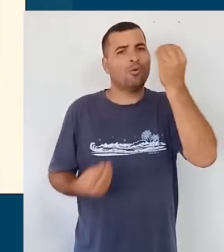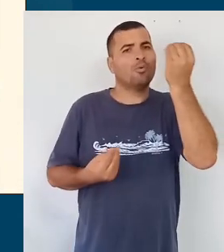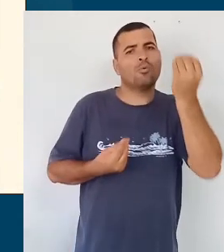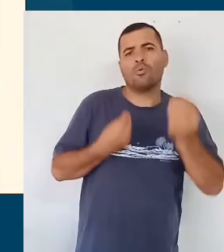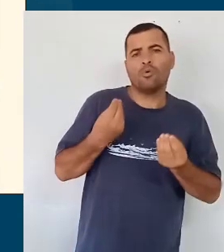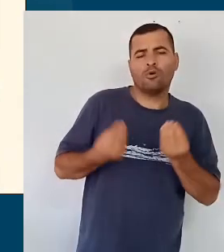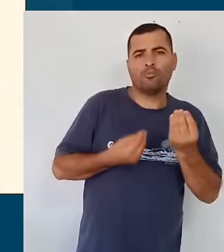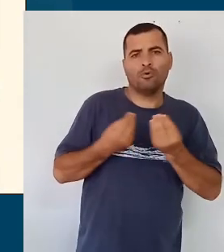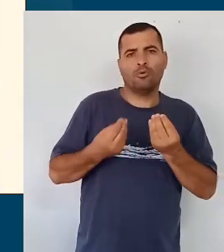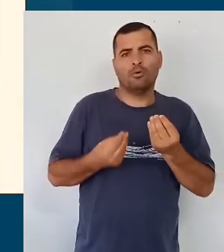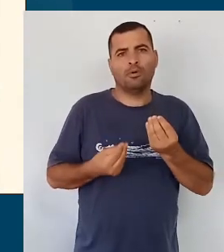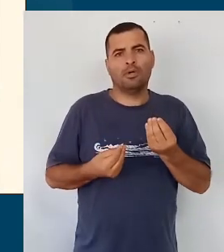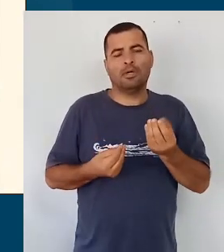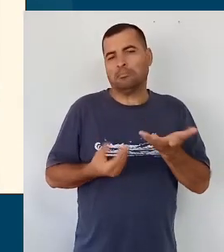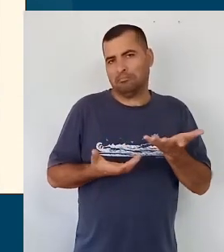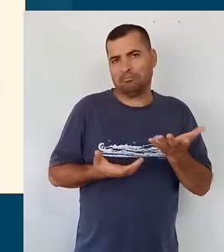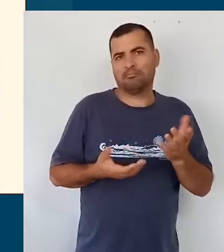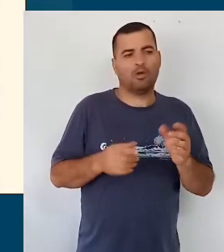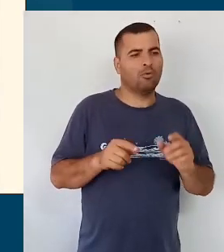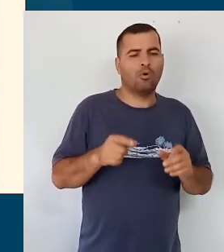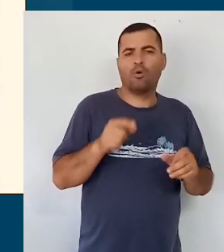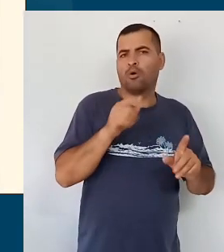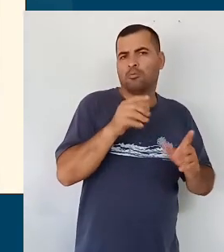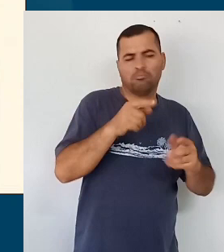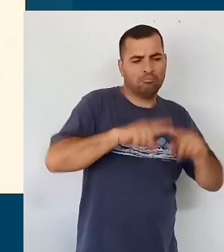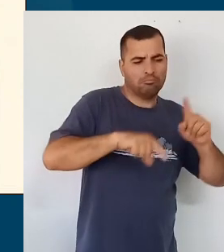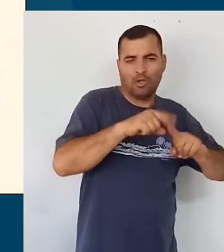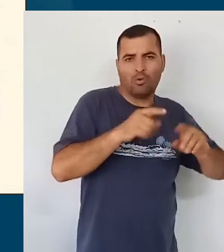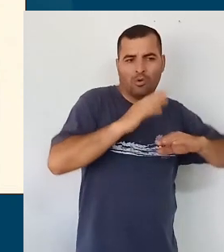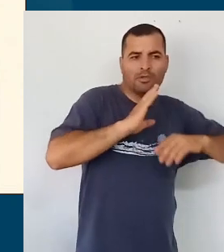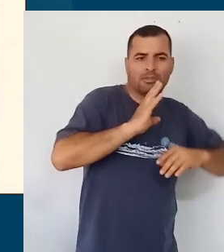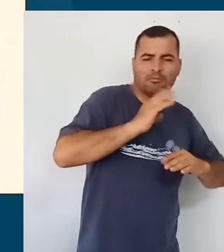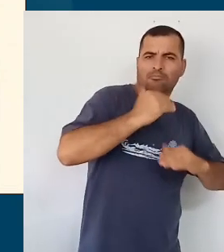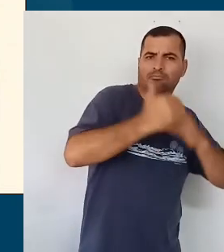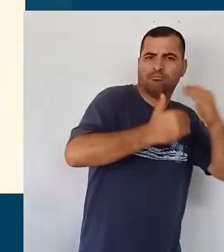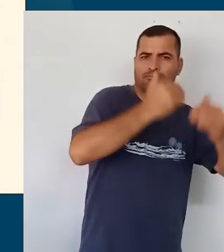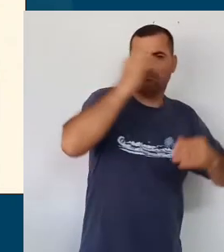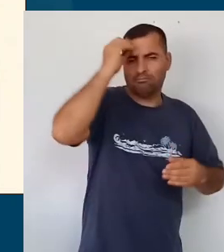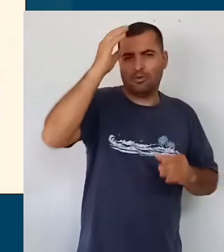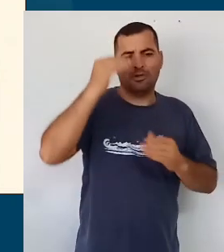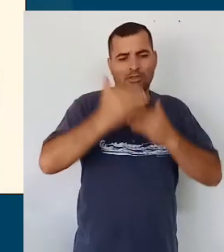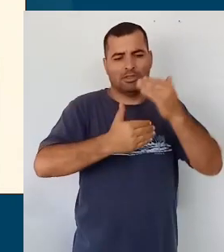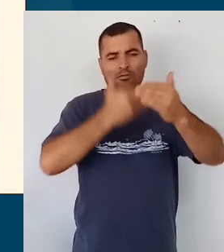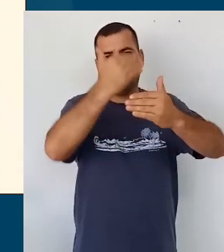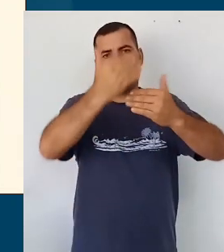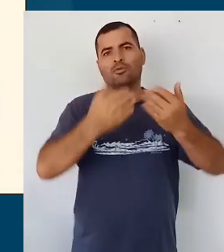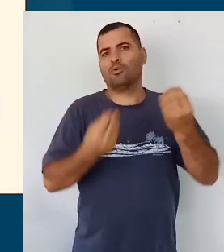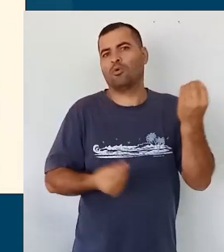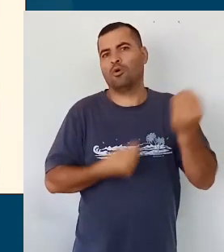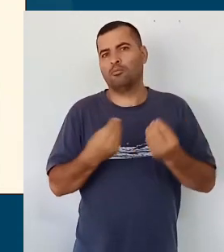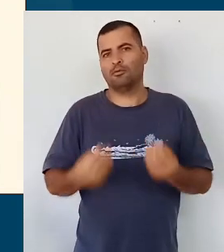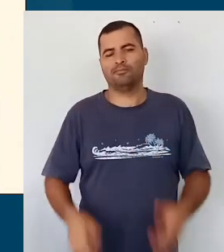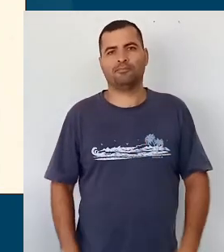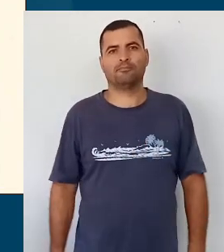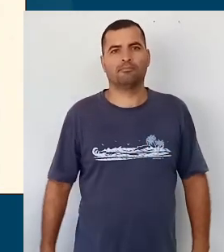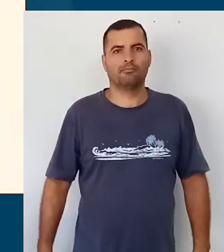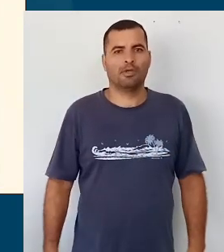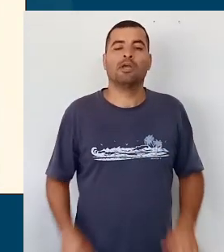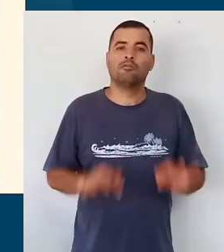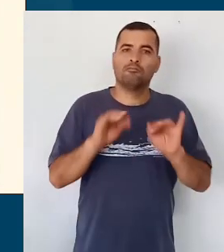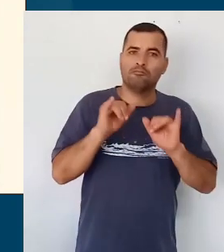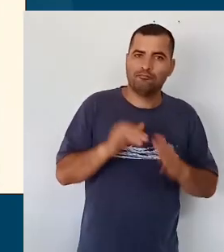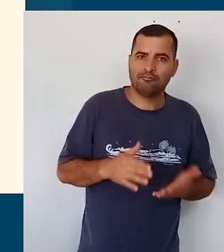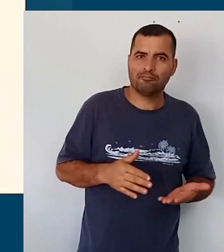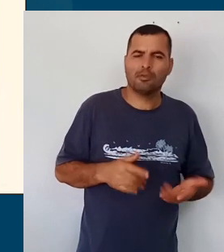como aquele conteúdo, aquele objeto de conhecimento poderia ser desenvolvido dentro de um projeto, de uma sequência, enfim. Então,